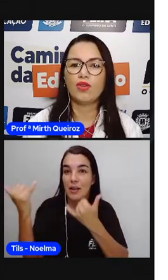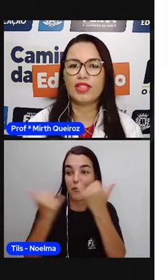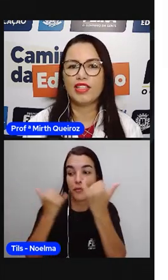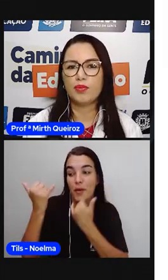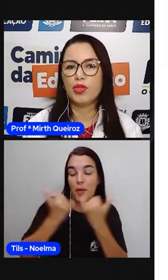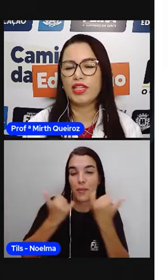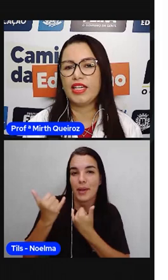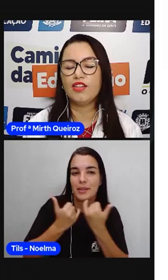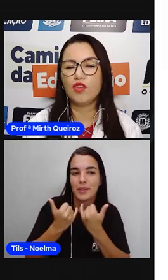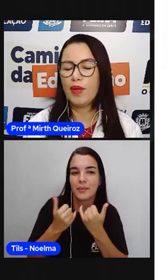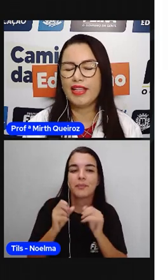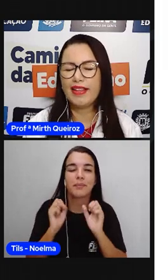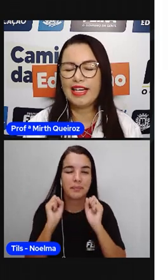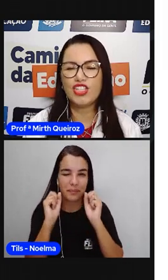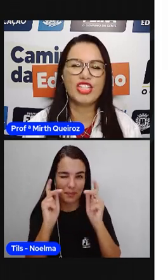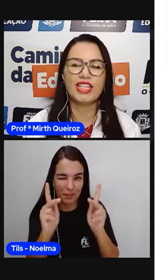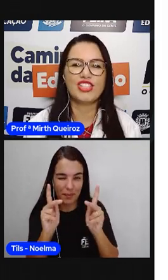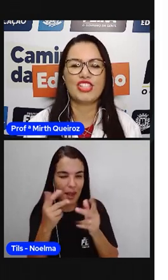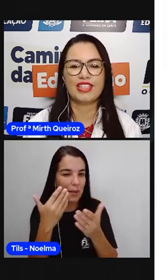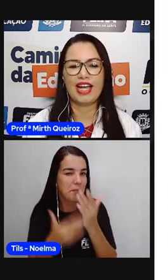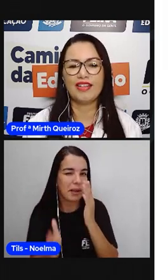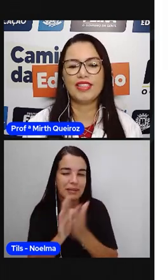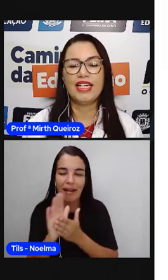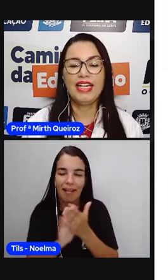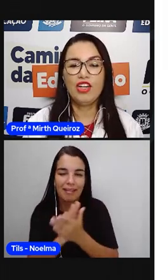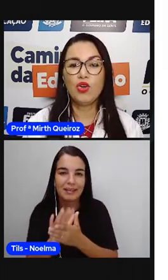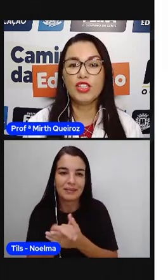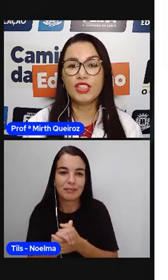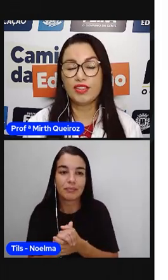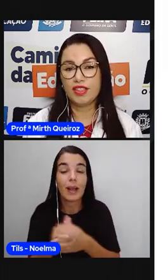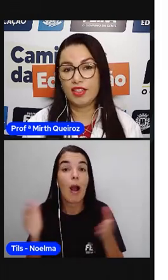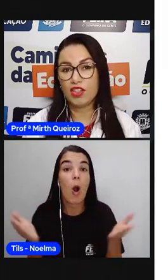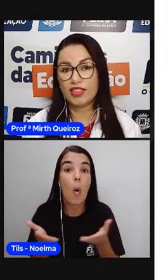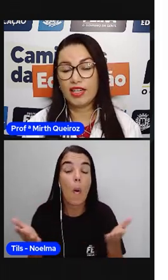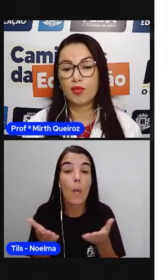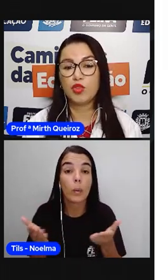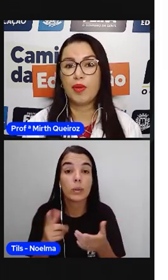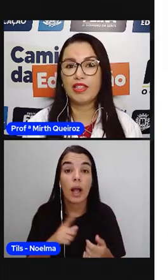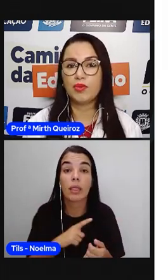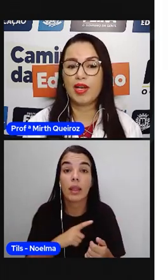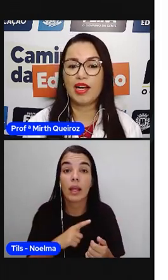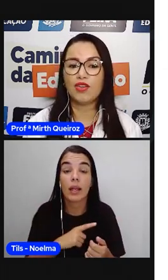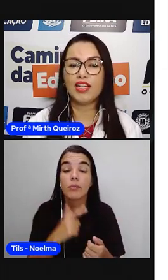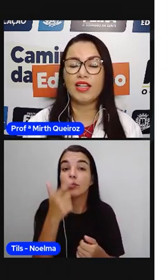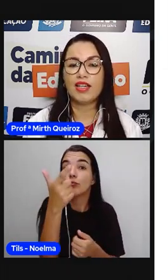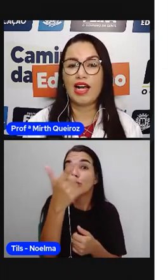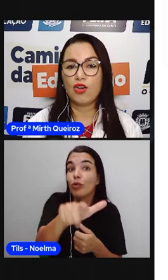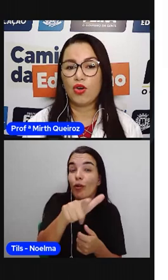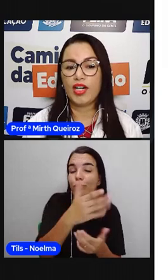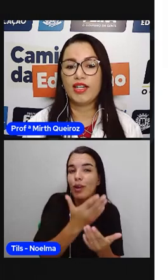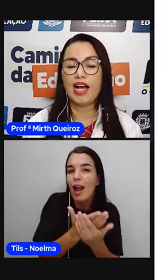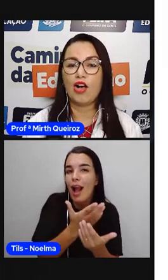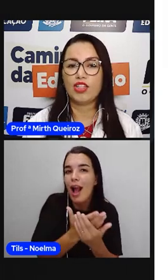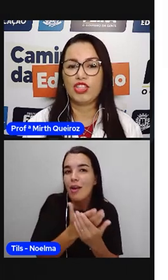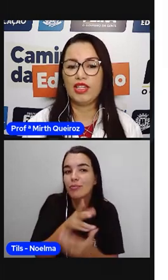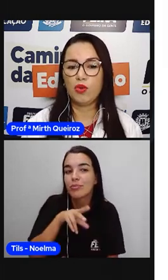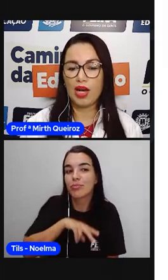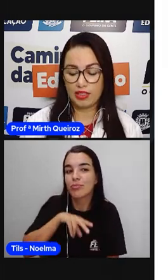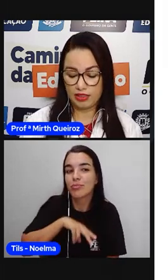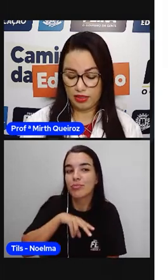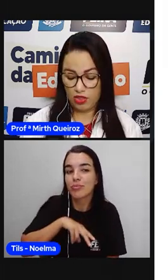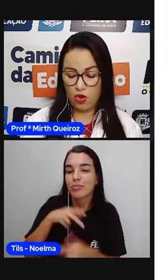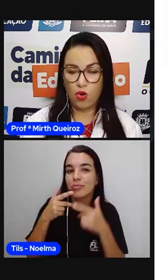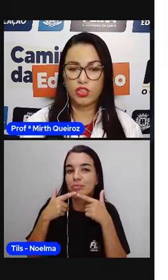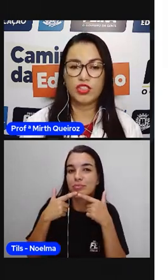Ao que acontece por aqui e não vão perder nadinha, nadinha, tá? E hoje nós teremos mais uma aula, agora aula de